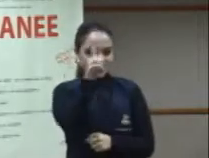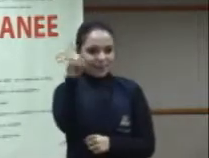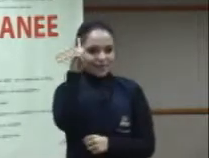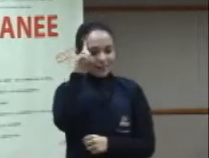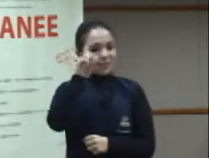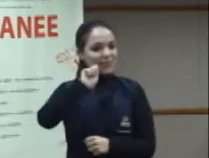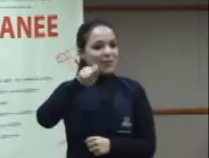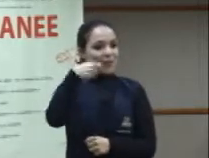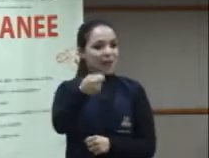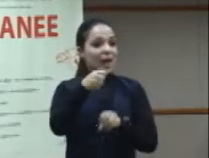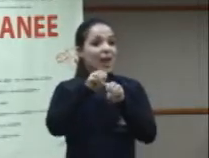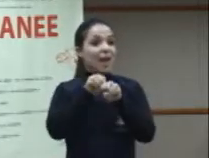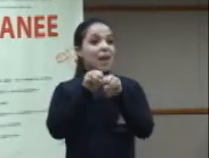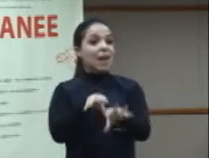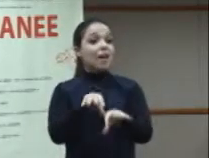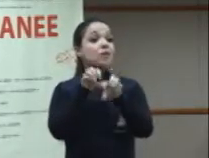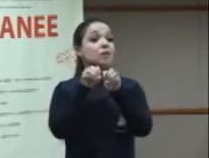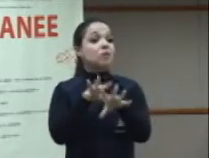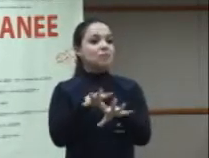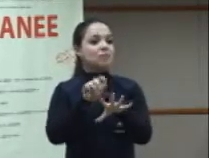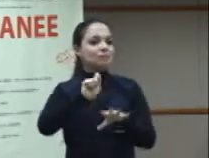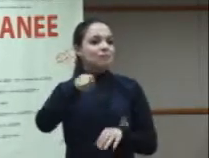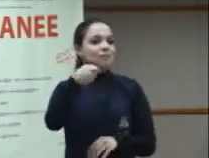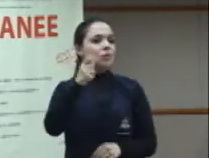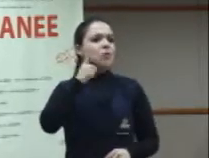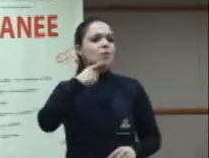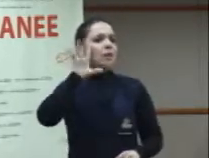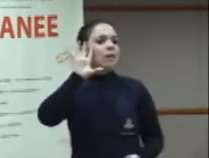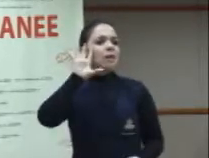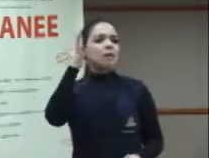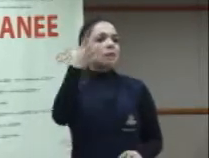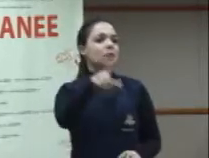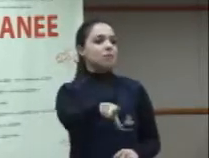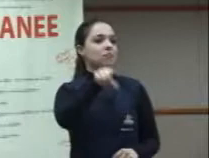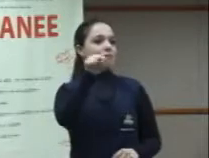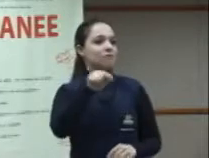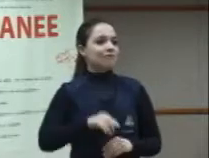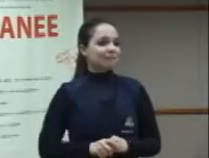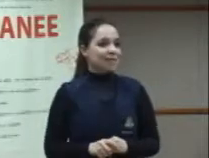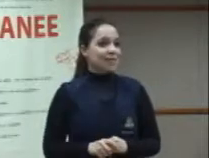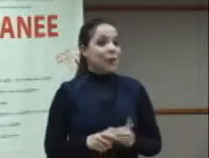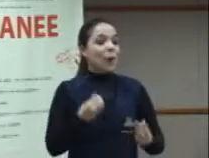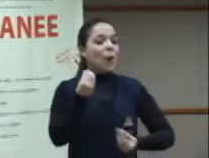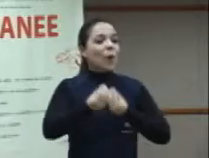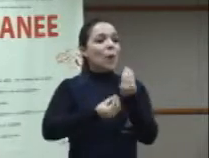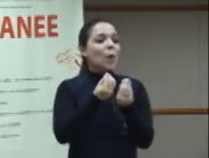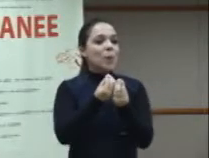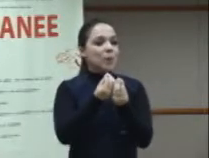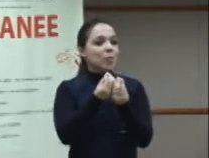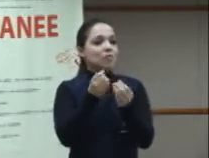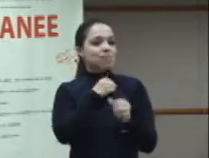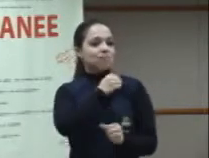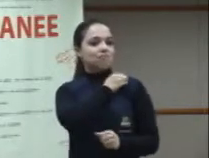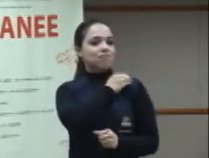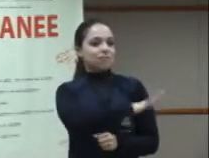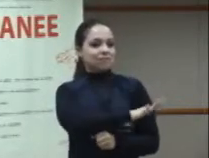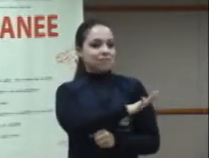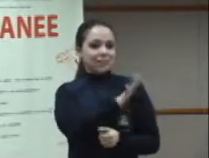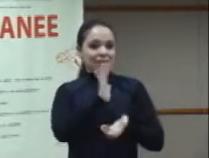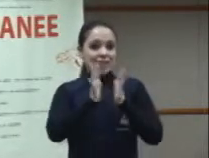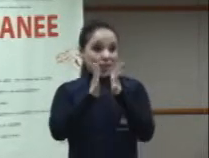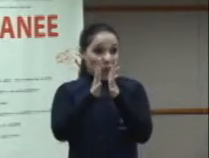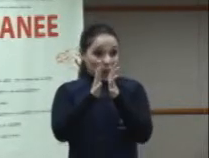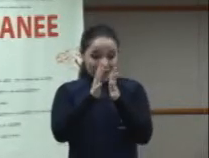dos surdos da história do mundo. E nesse Congresso ficou decidido que a língua de sinais seria proibida e estigmatizada de todas as